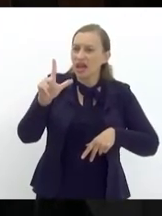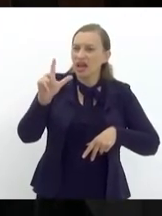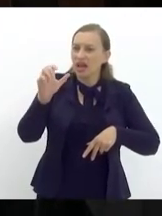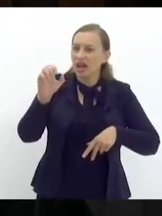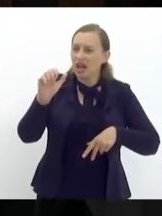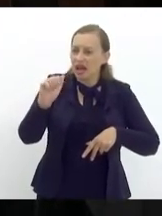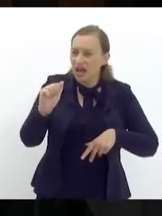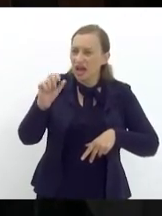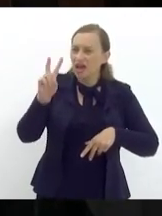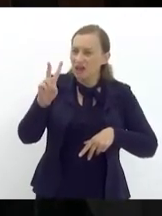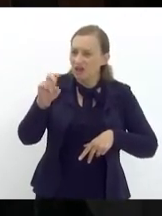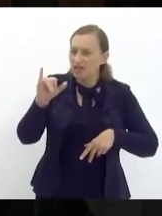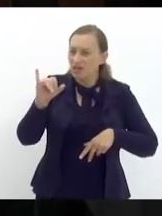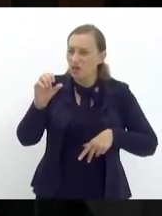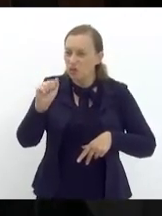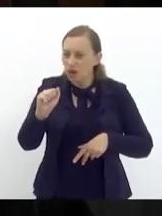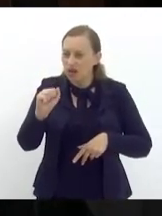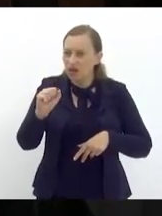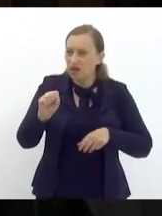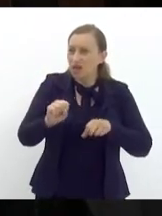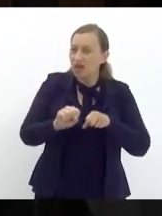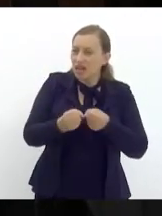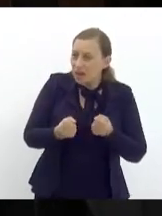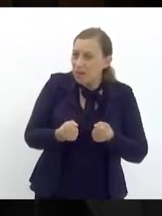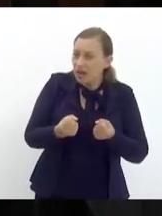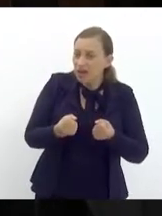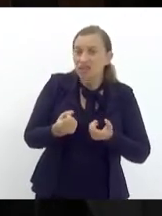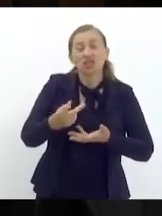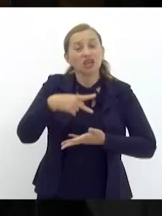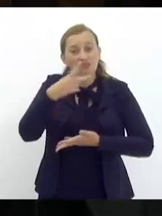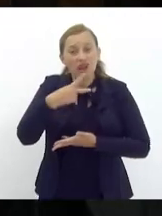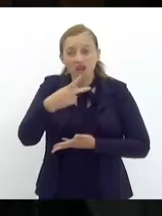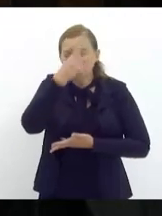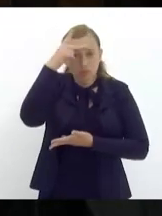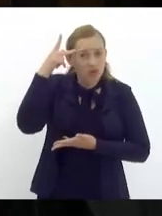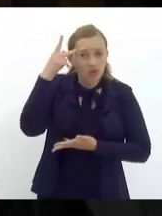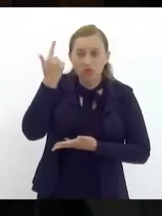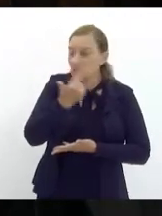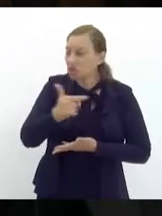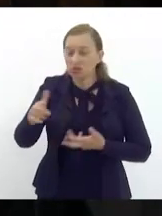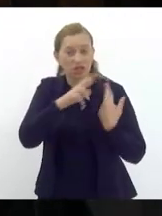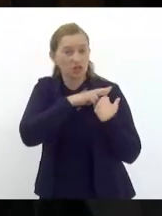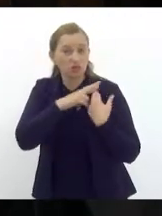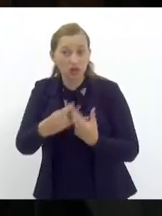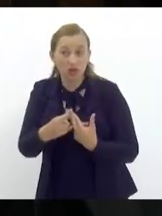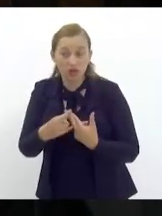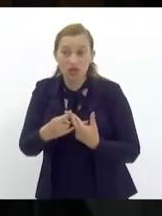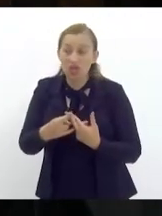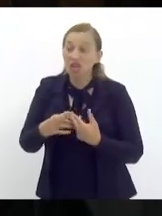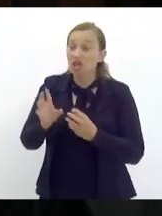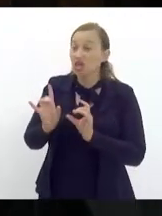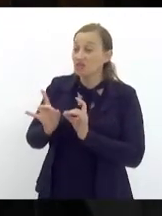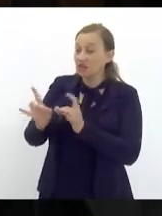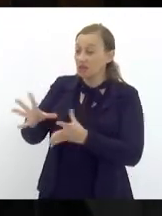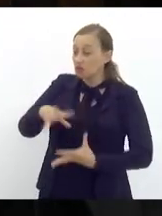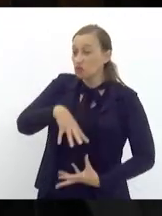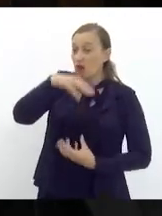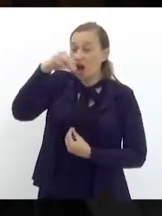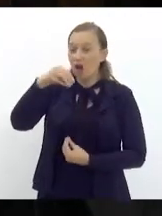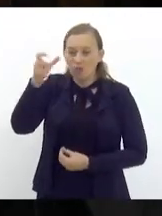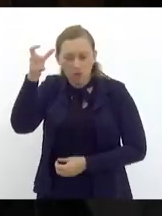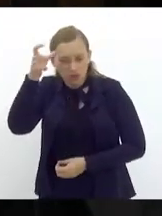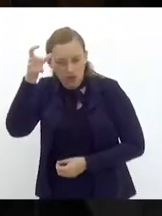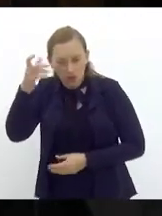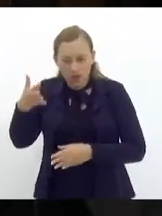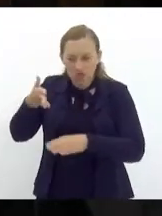vidas nós estamos falando de fome estamos falando de um cara irresponsável chamado Murilo que vendeu a alma ao diabo para chegar ao poder mas Deus